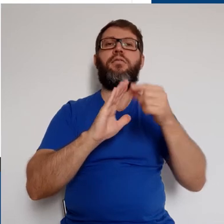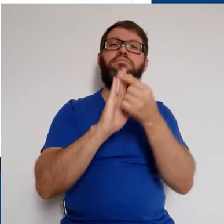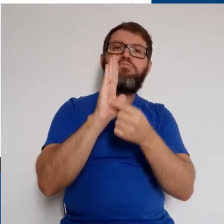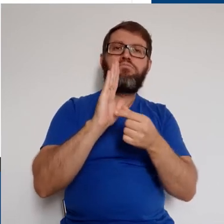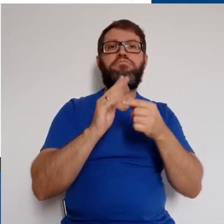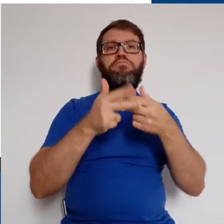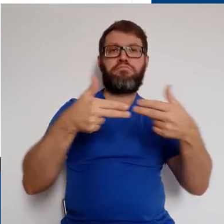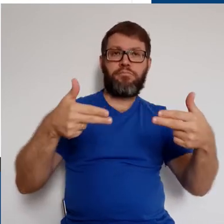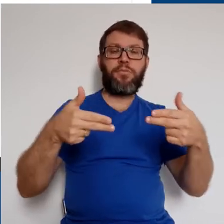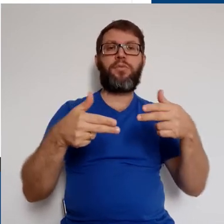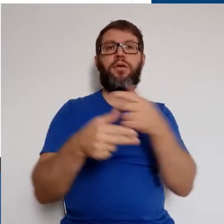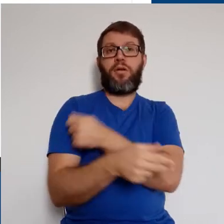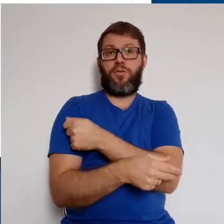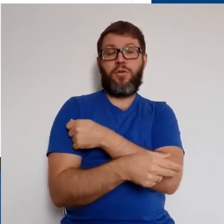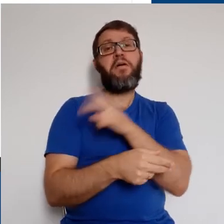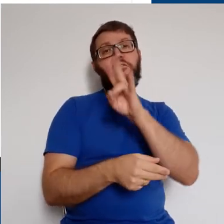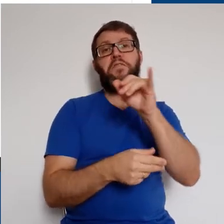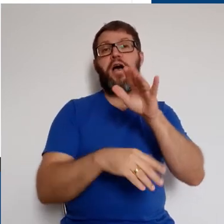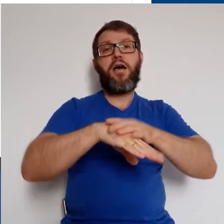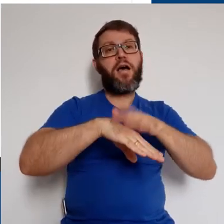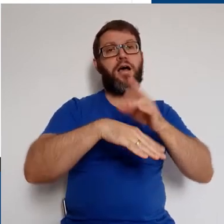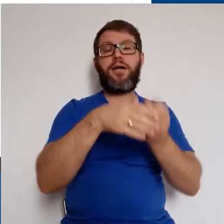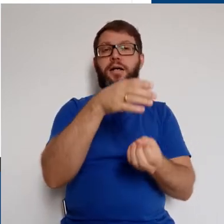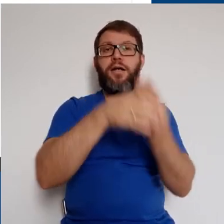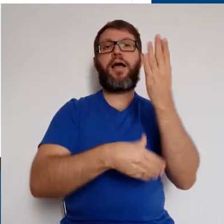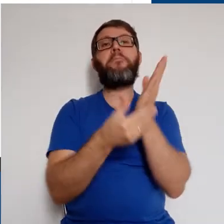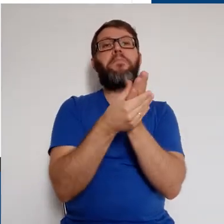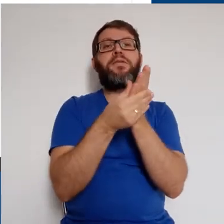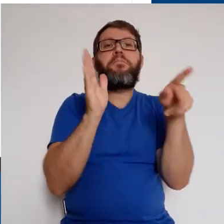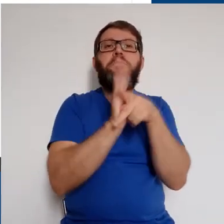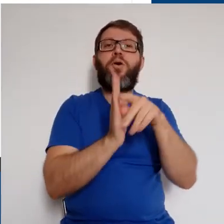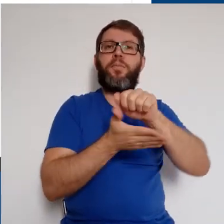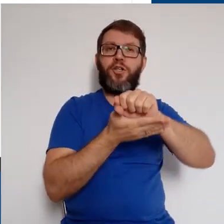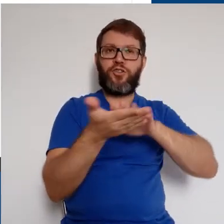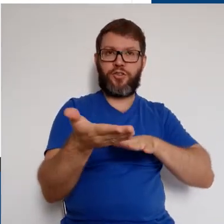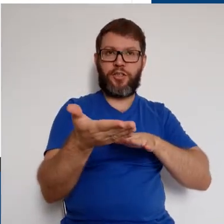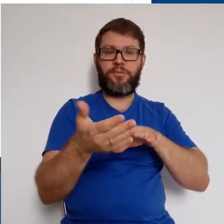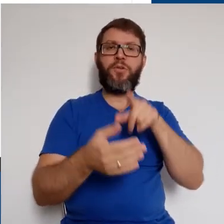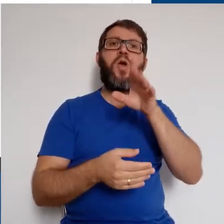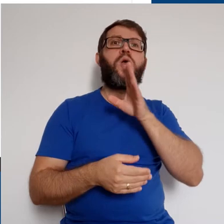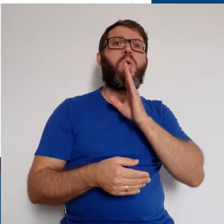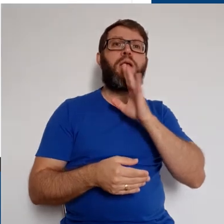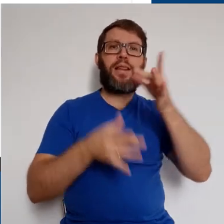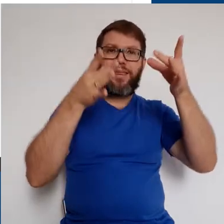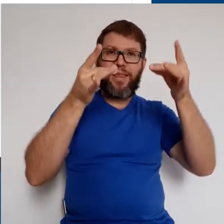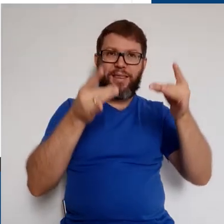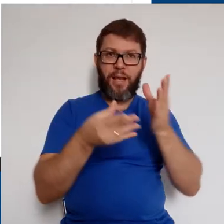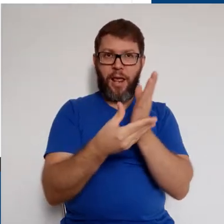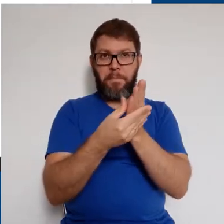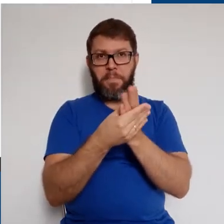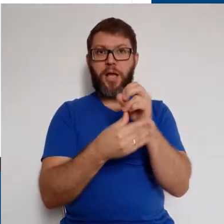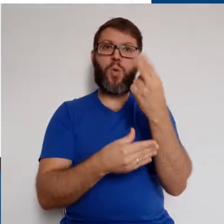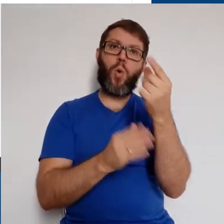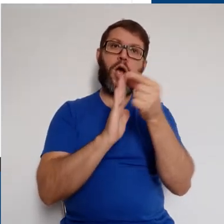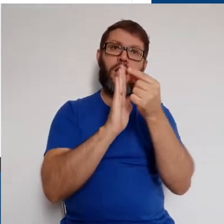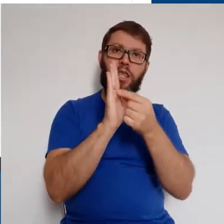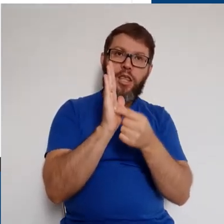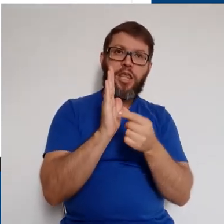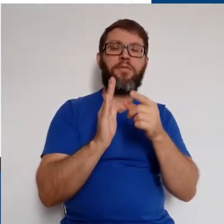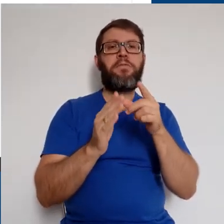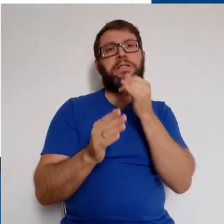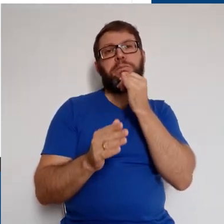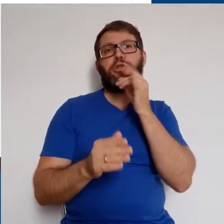envio de arquivos por parte dos alunos, automaticamente será criada uma pasta referente a essa atividade. Para conhecer